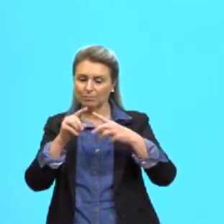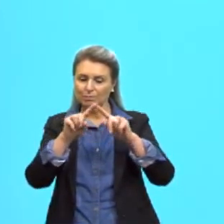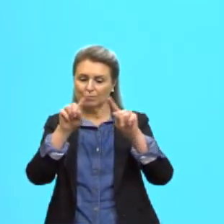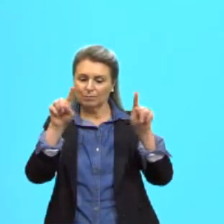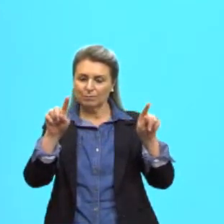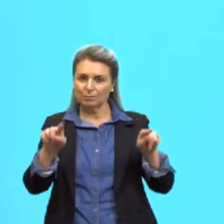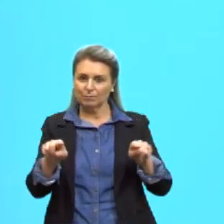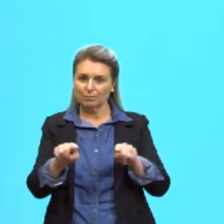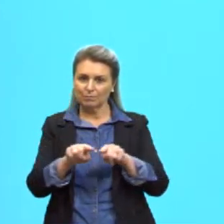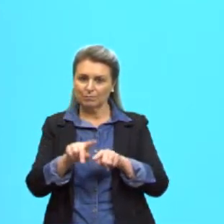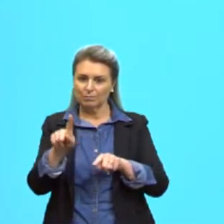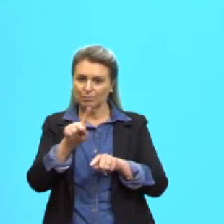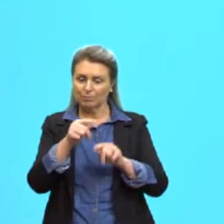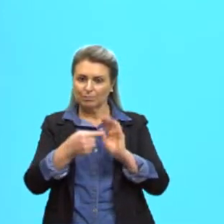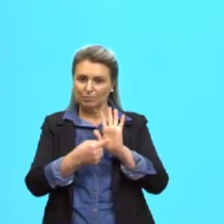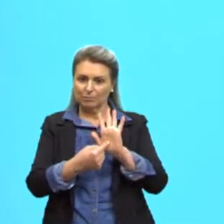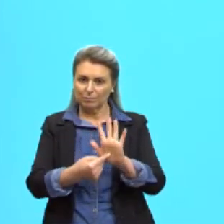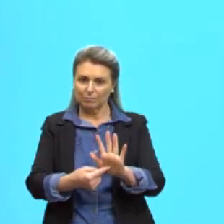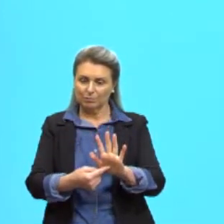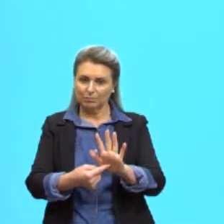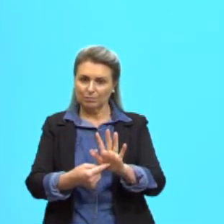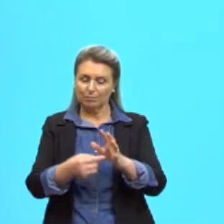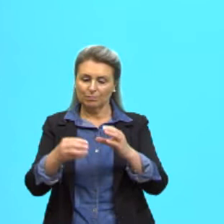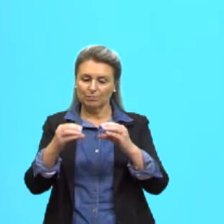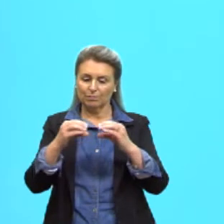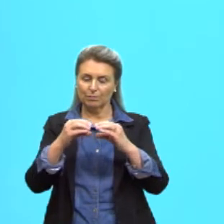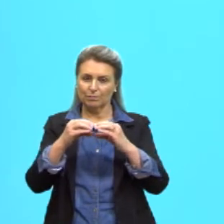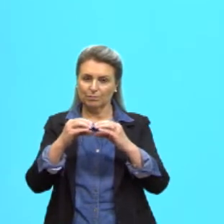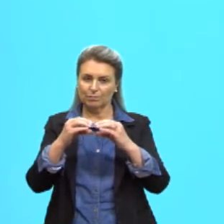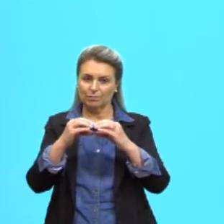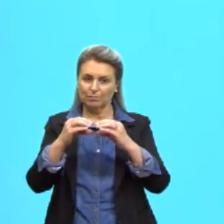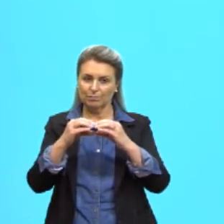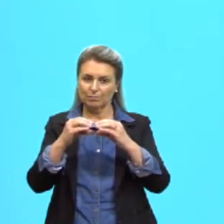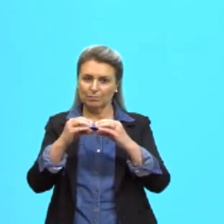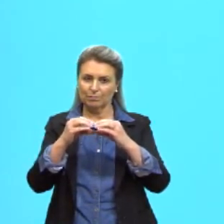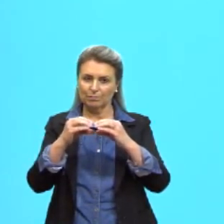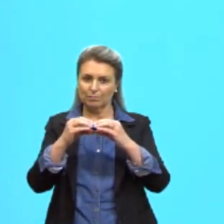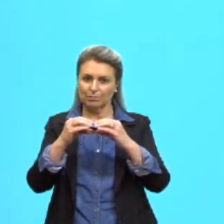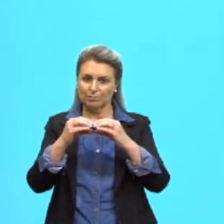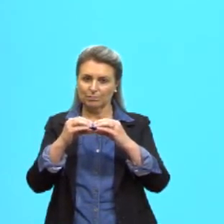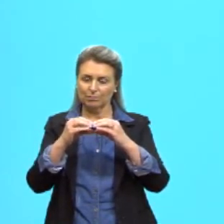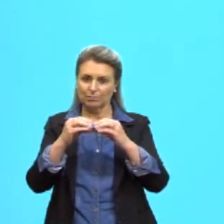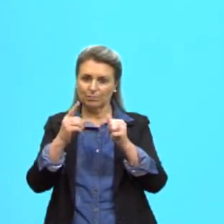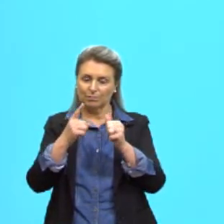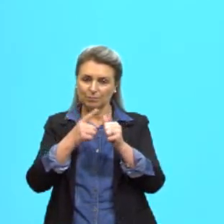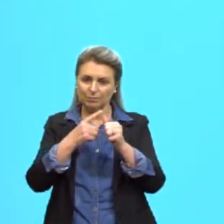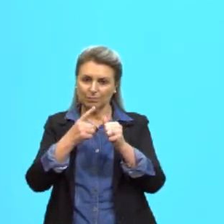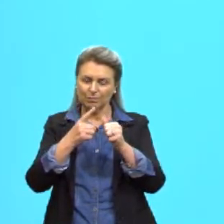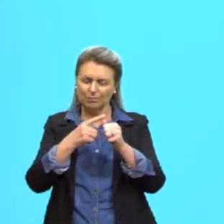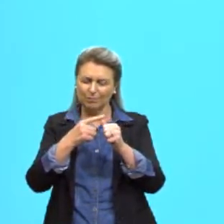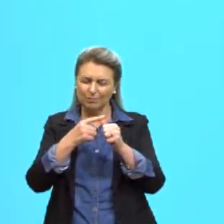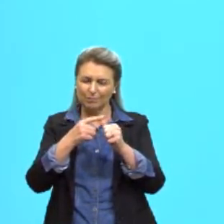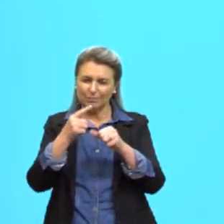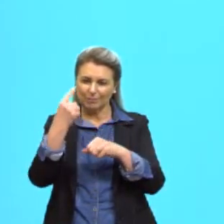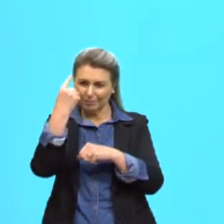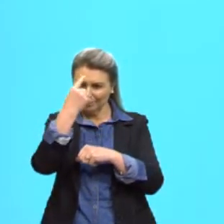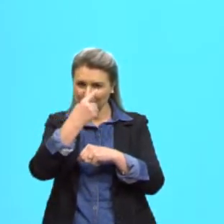vocês, falando, então, dessas totipotentes, são aquelas das nossas primeiras horas de vida,